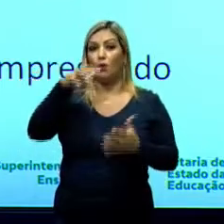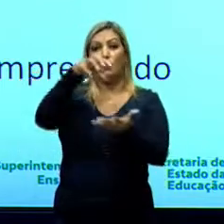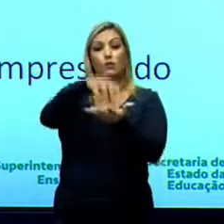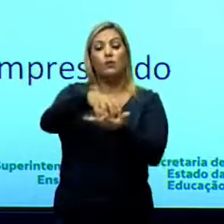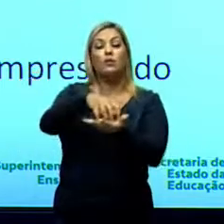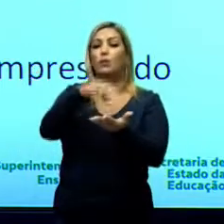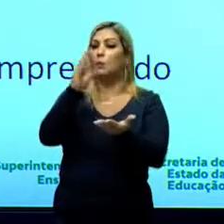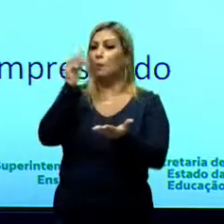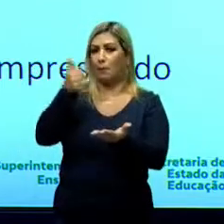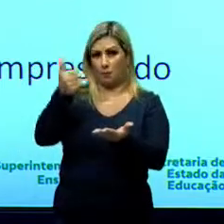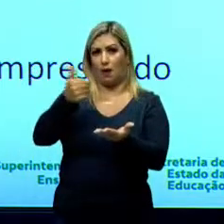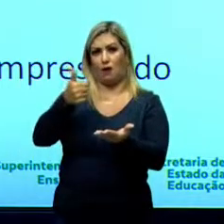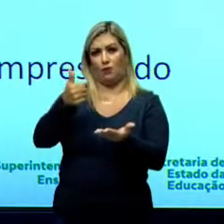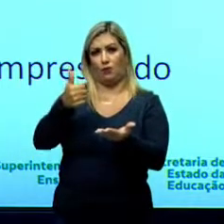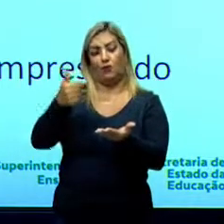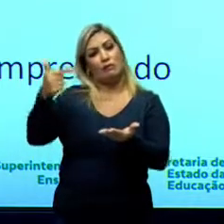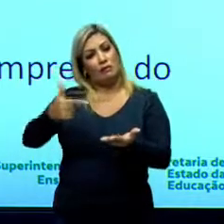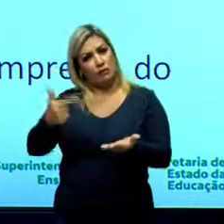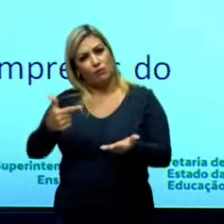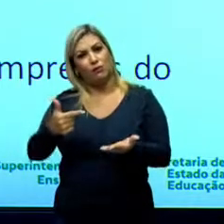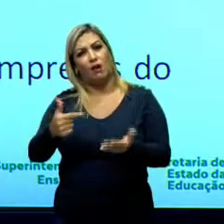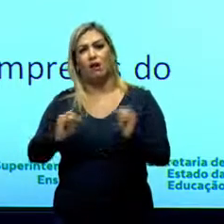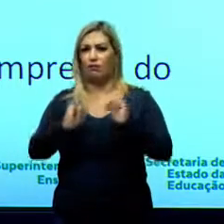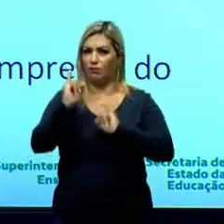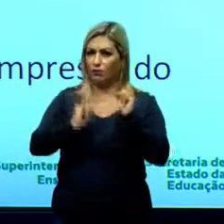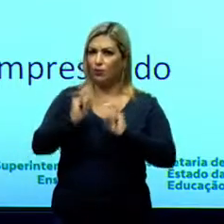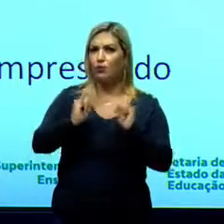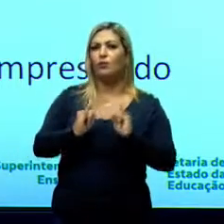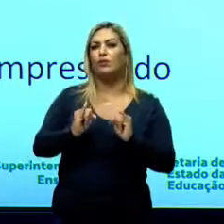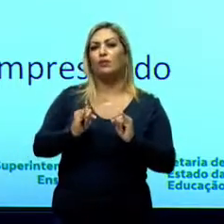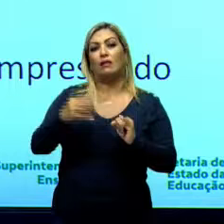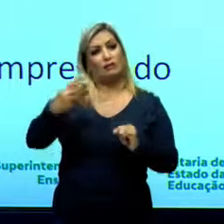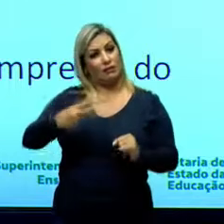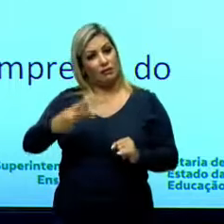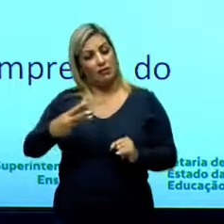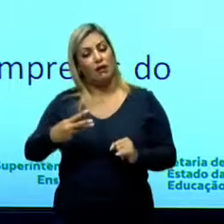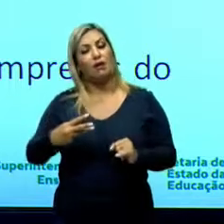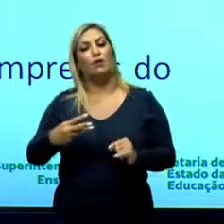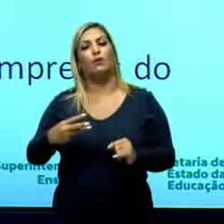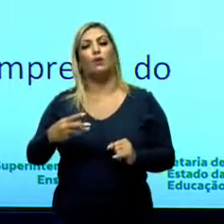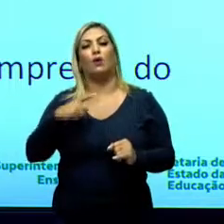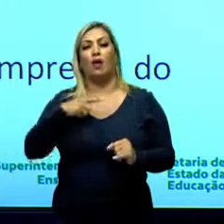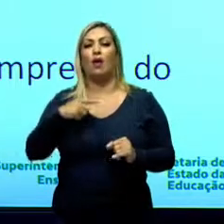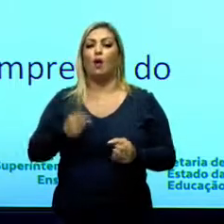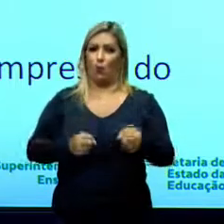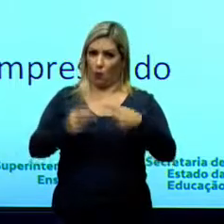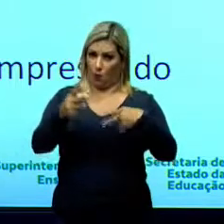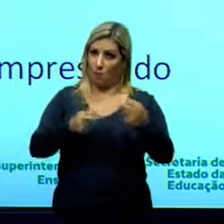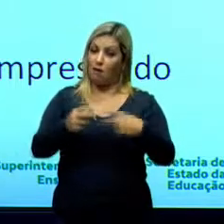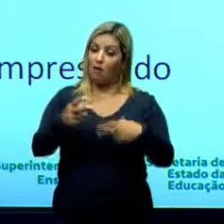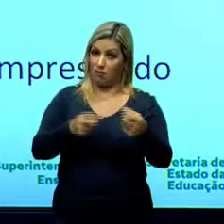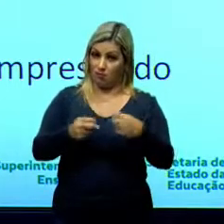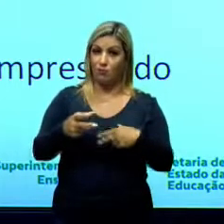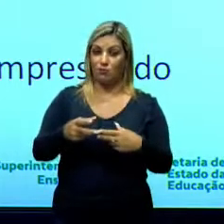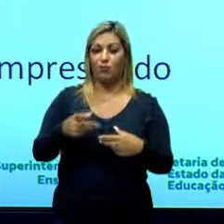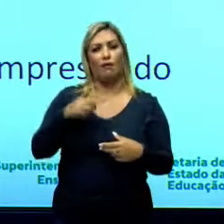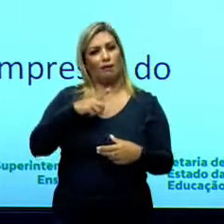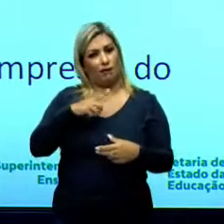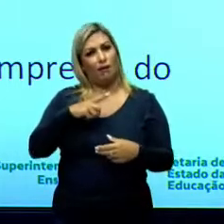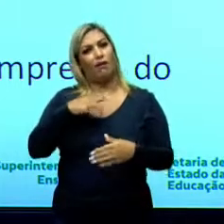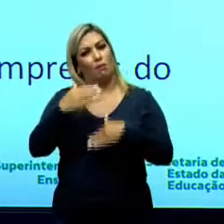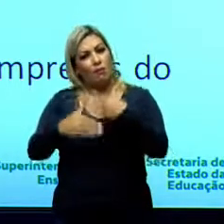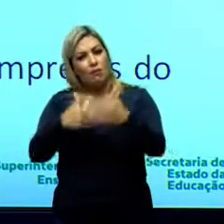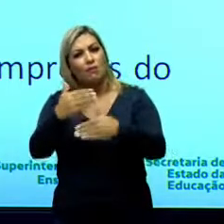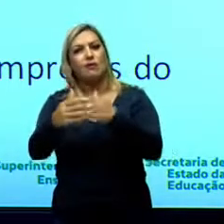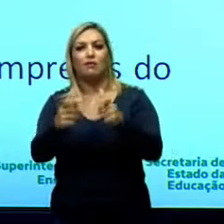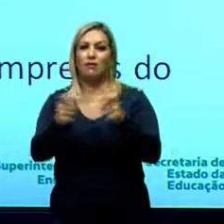primário. Então, o setor secundário, que é a indústria, e o setor terciário, que é o comércio e serviços, ainda estão no